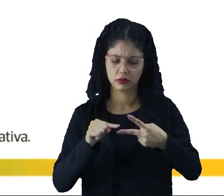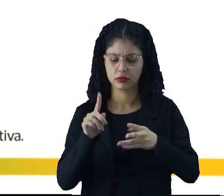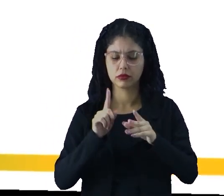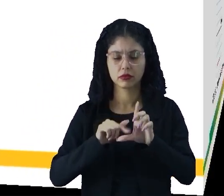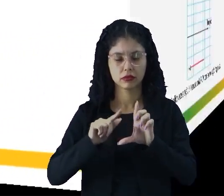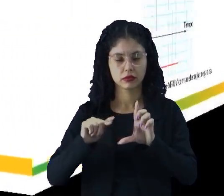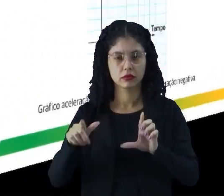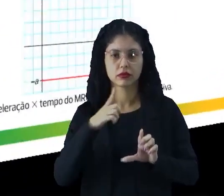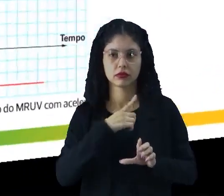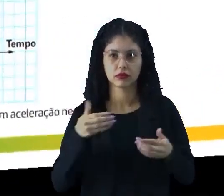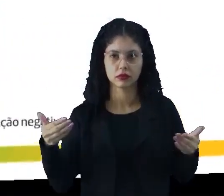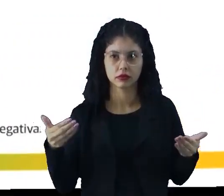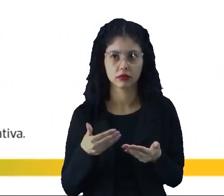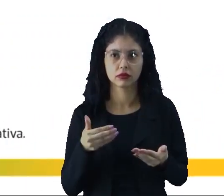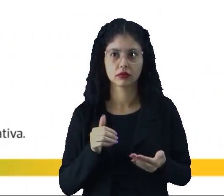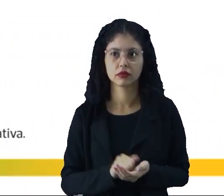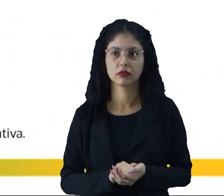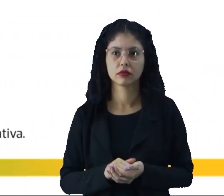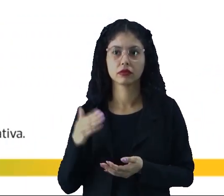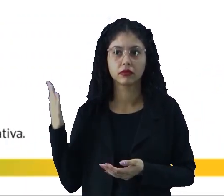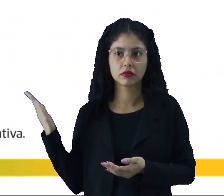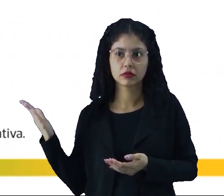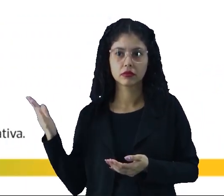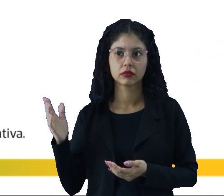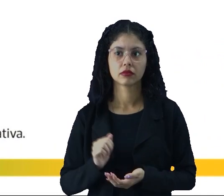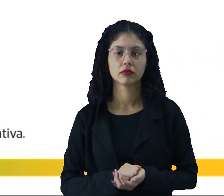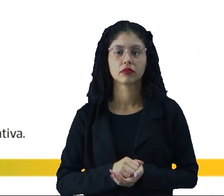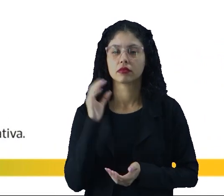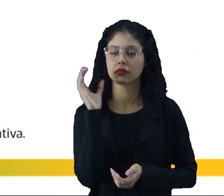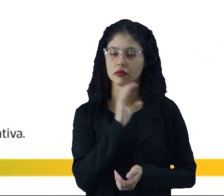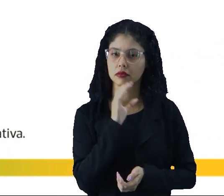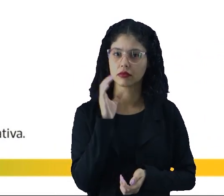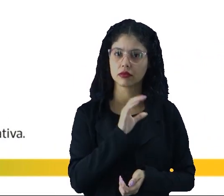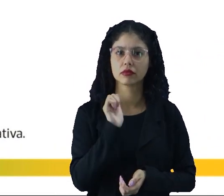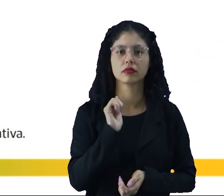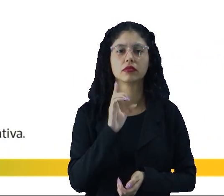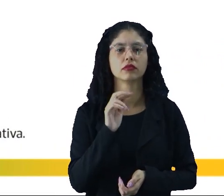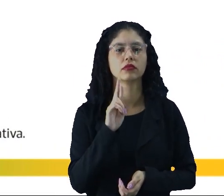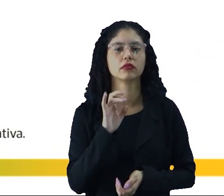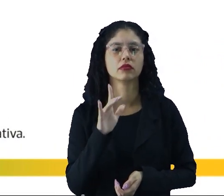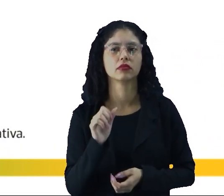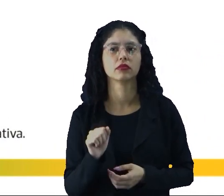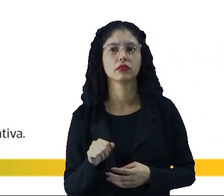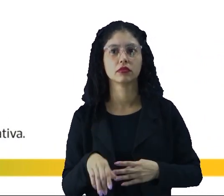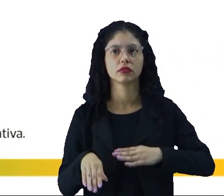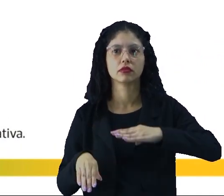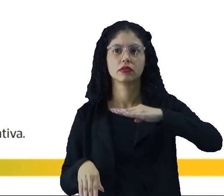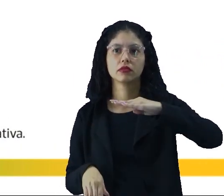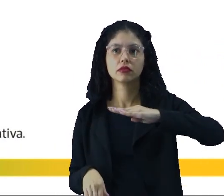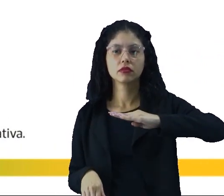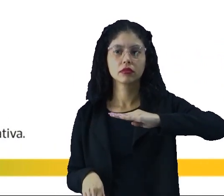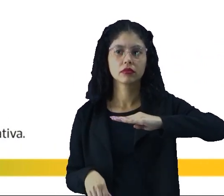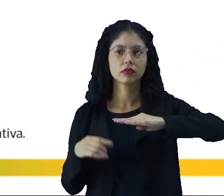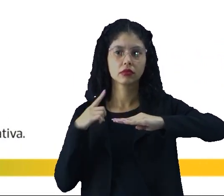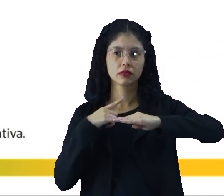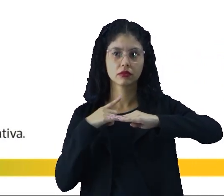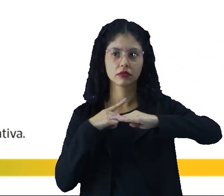gráficos que nós vamos ter agora do MRUV é o da aceleração. Nós temos a aceleração constante.